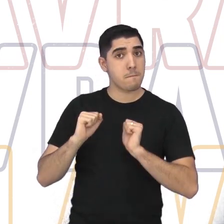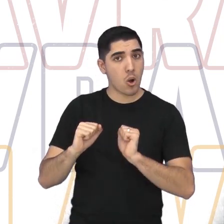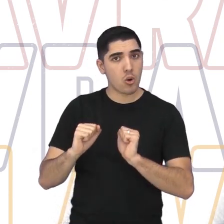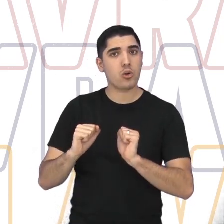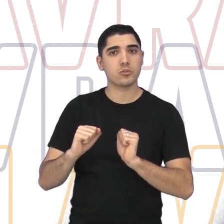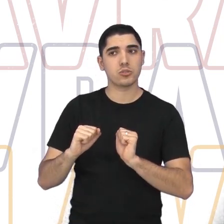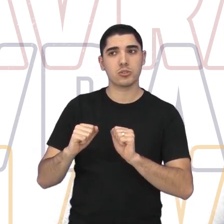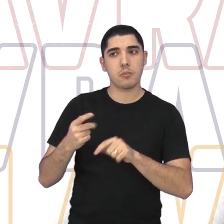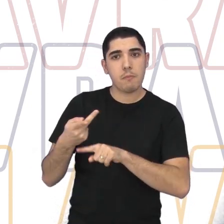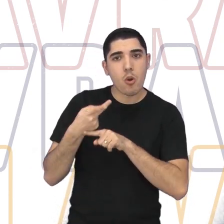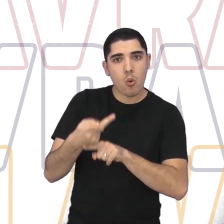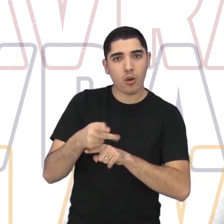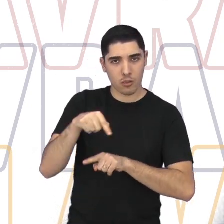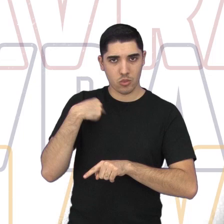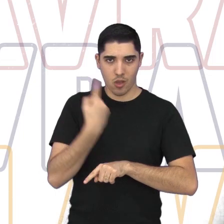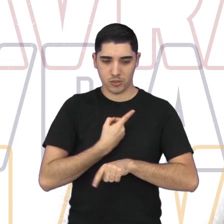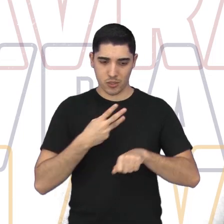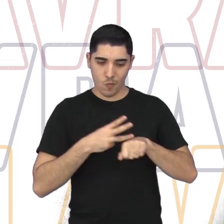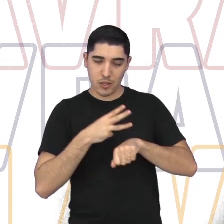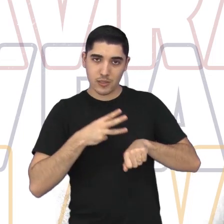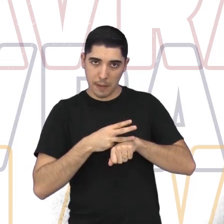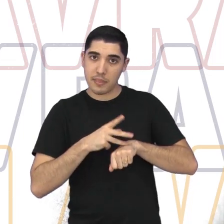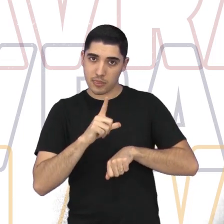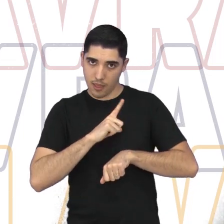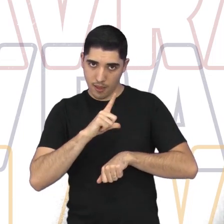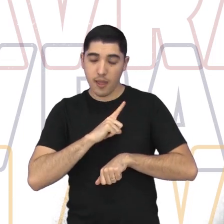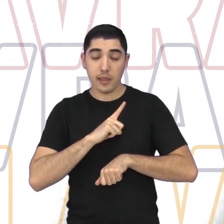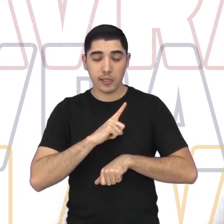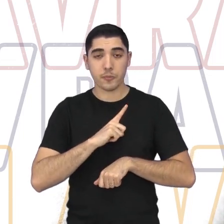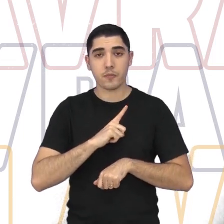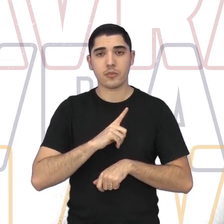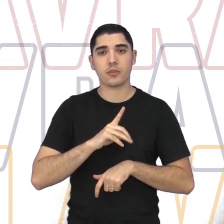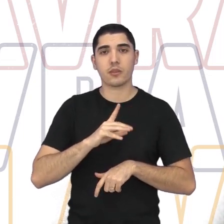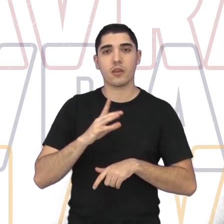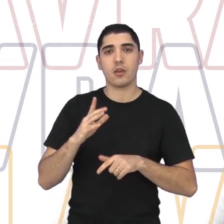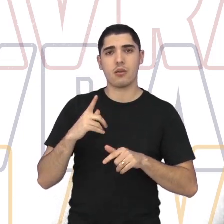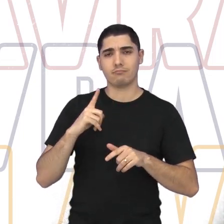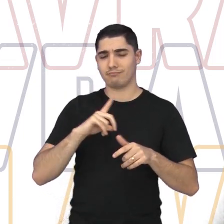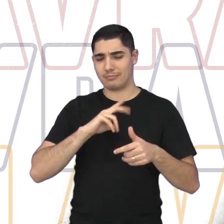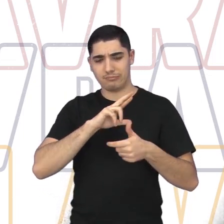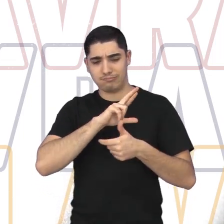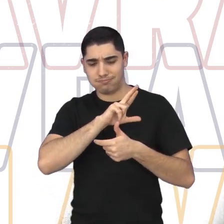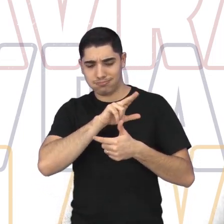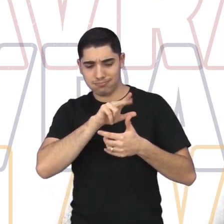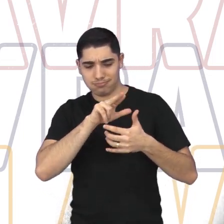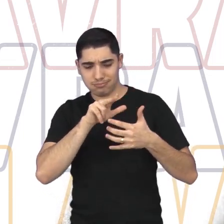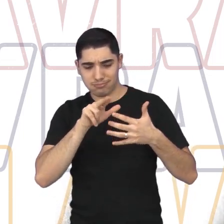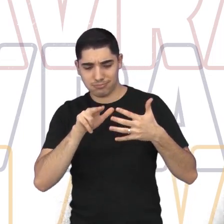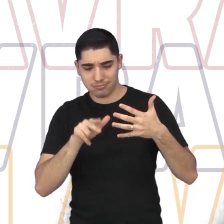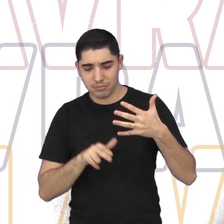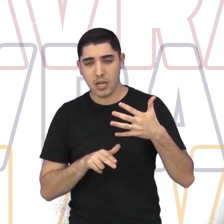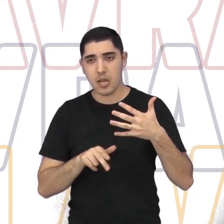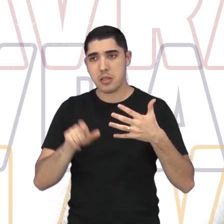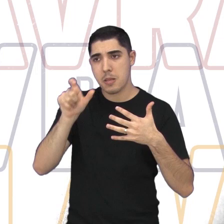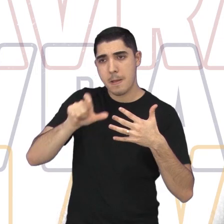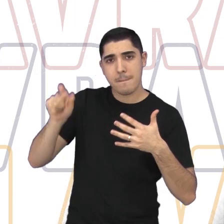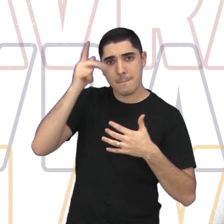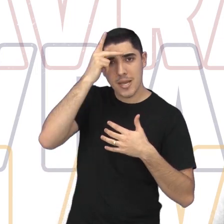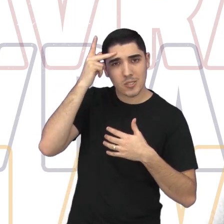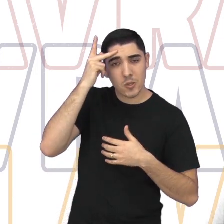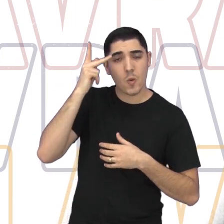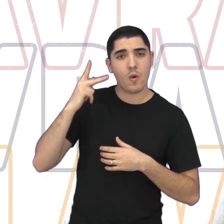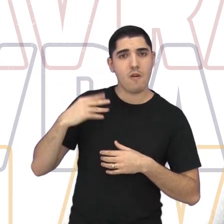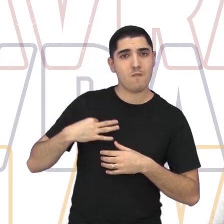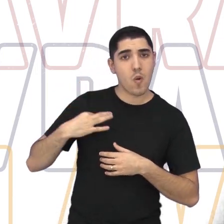nos procurar pelo WhatsApp, que a gente tem uma sequência de voluntários